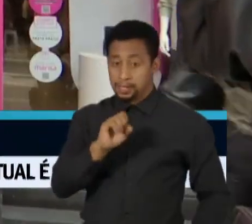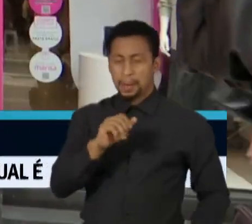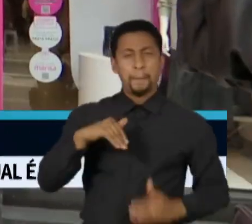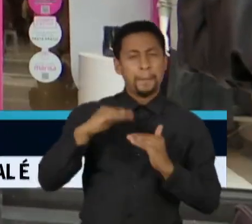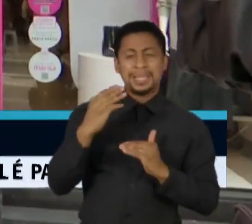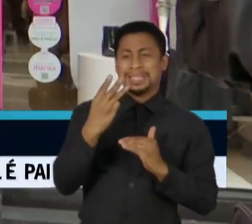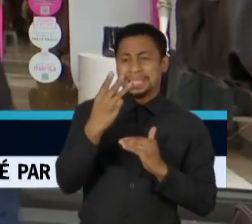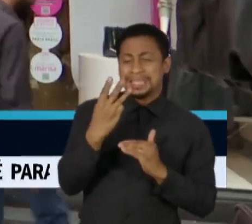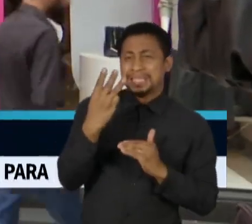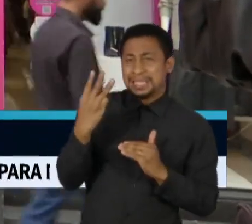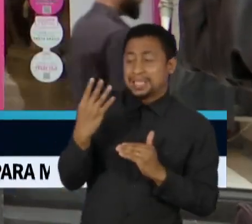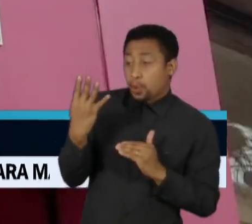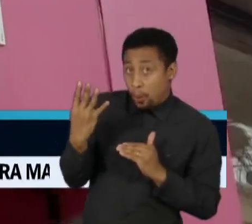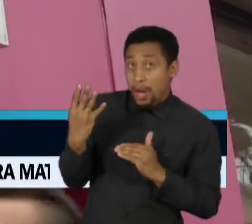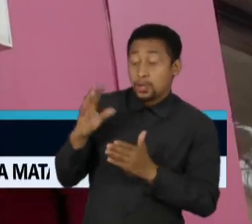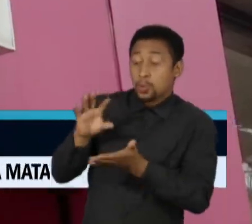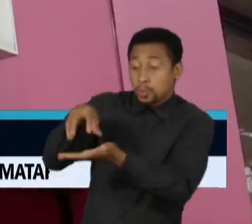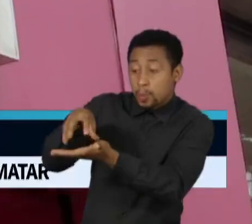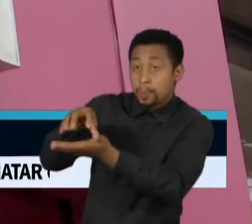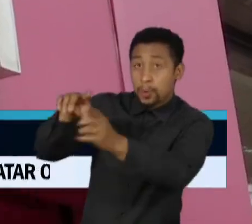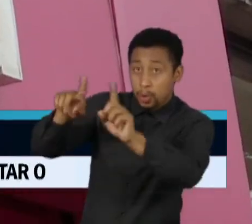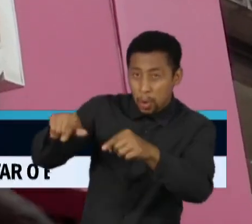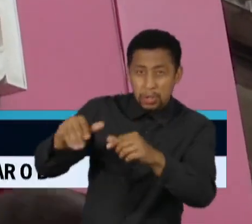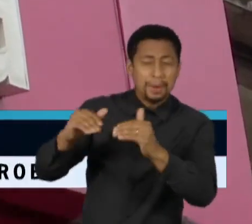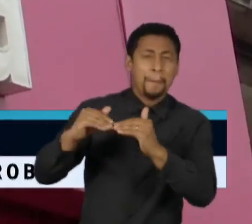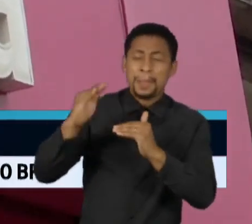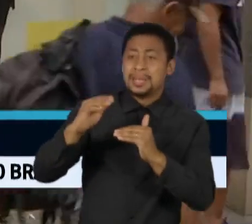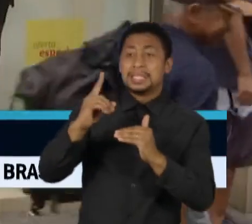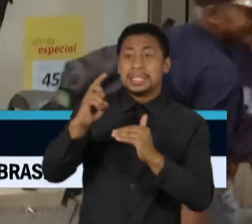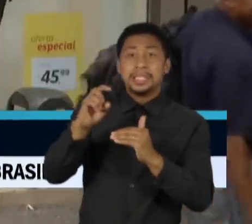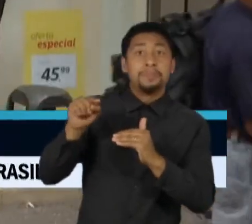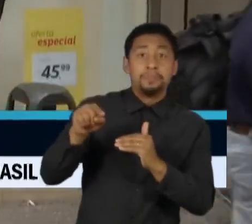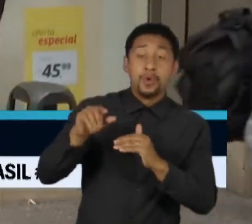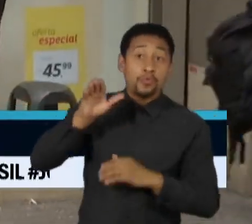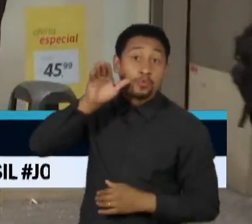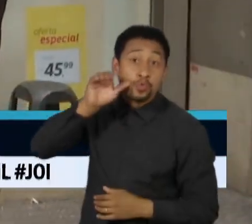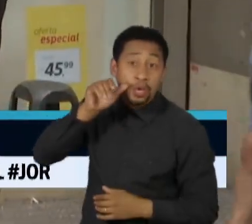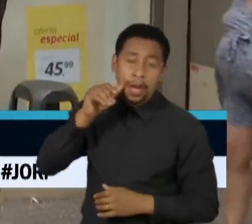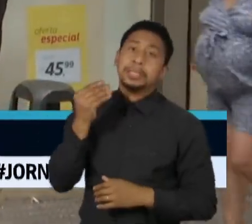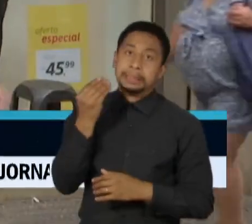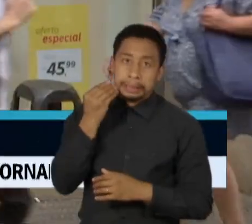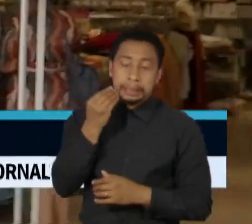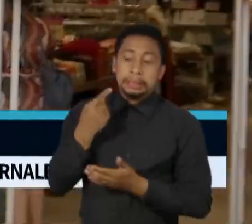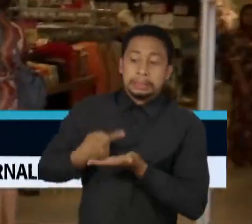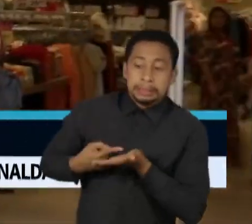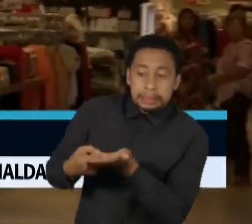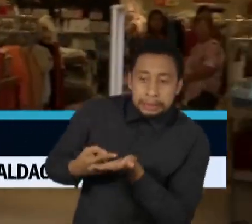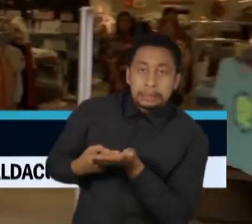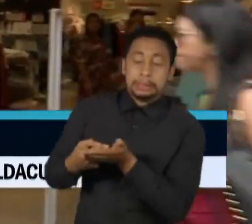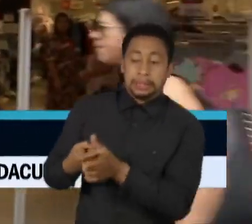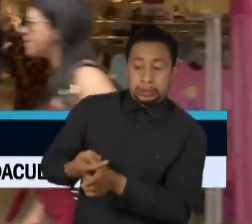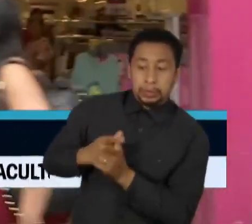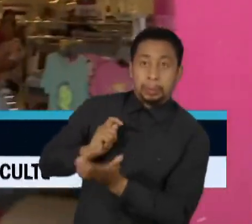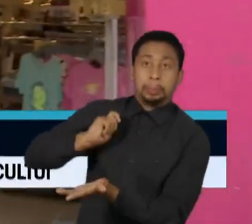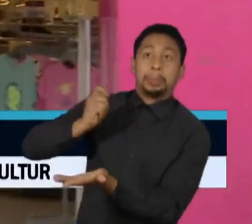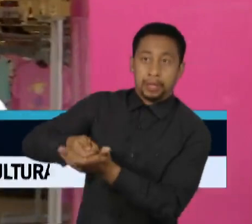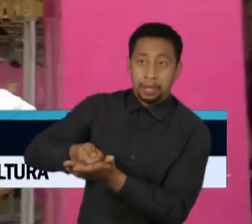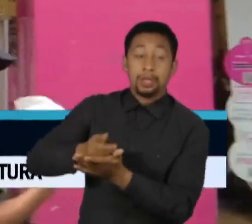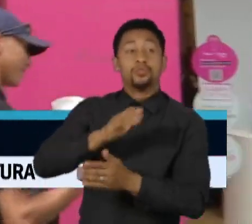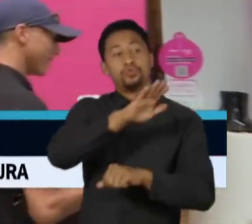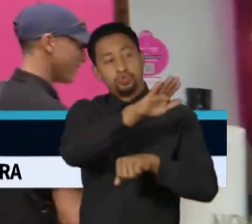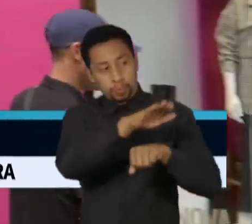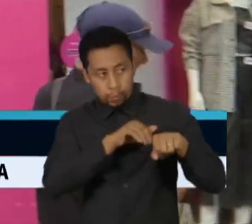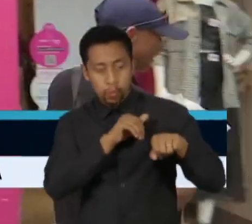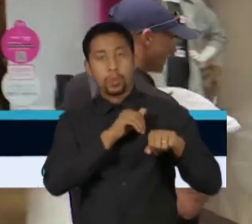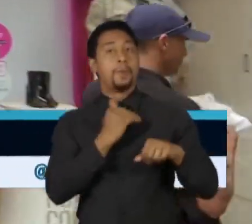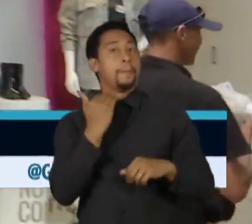8 mil funcionários, a Marisa está renegociando diretamente dívidas de curto prazo. Contratou um banco especialista